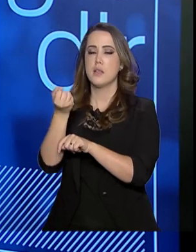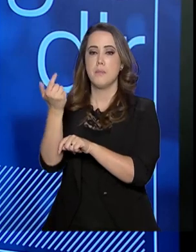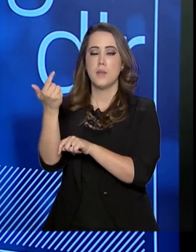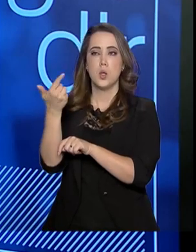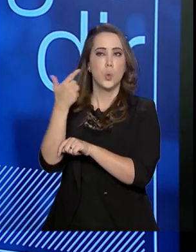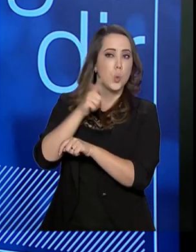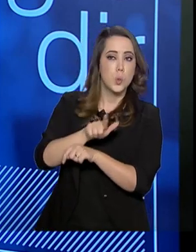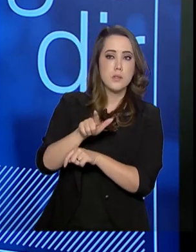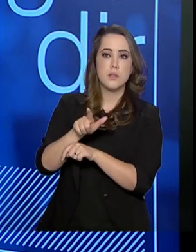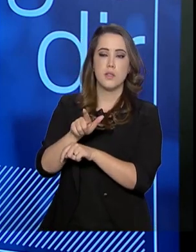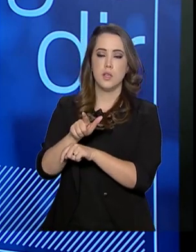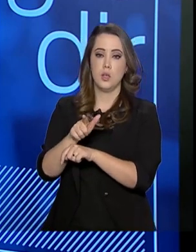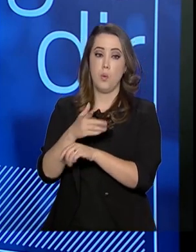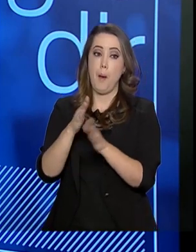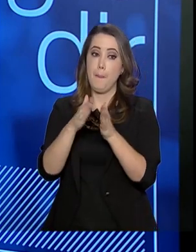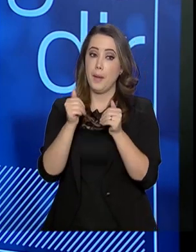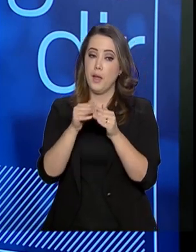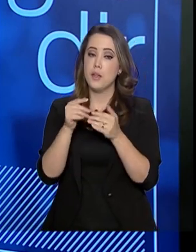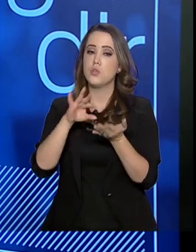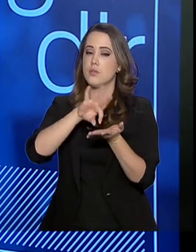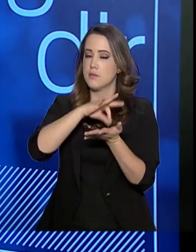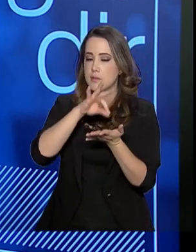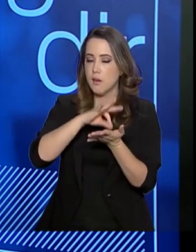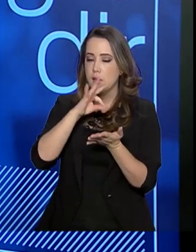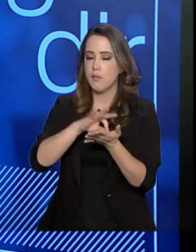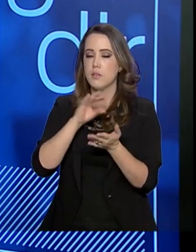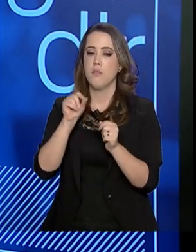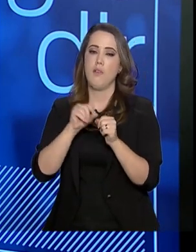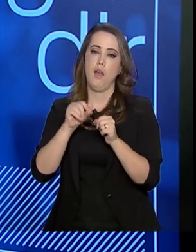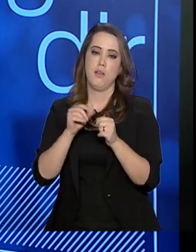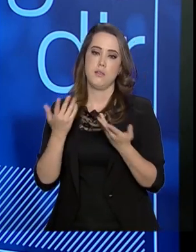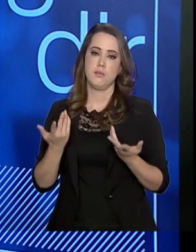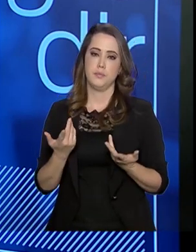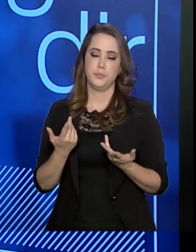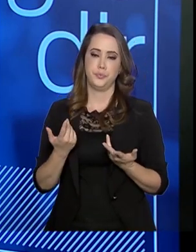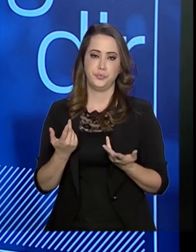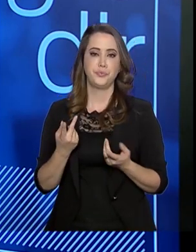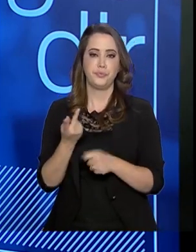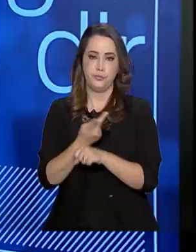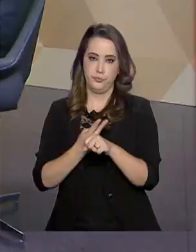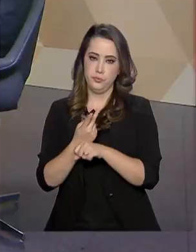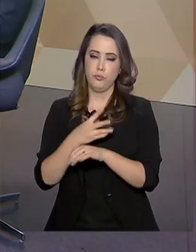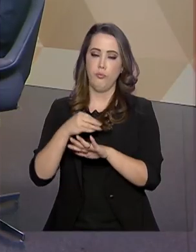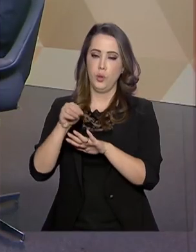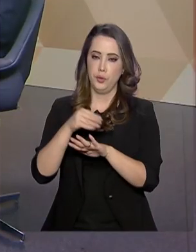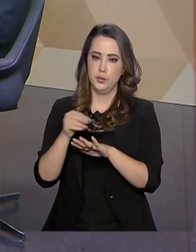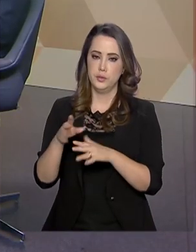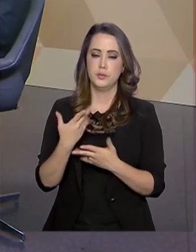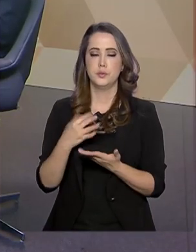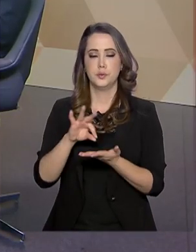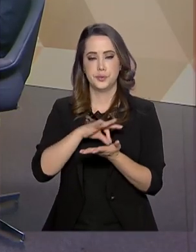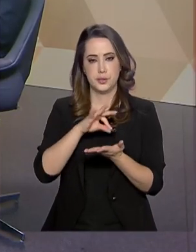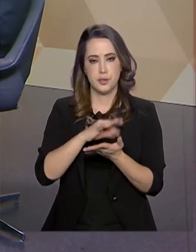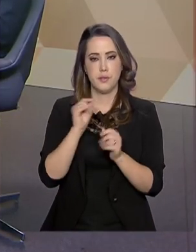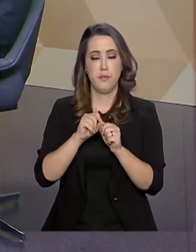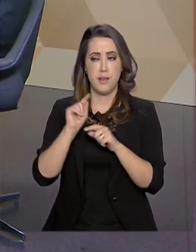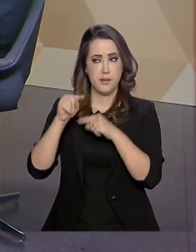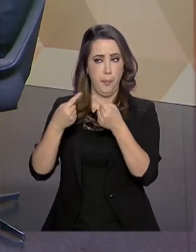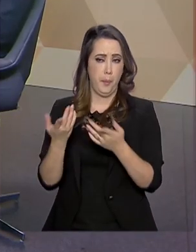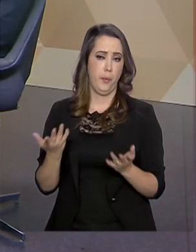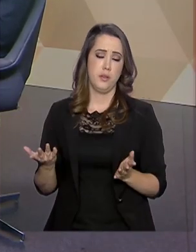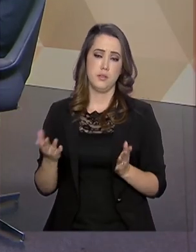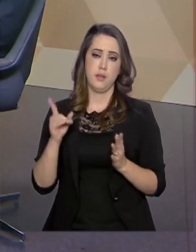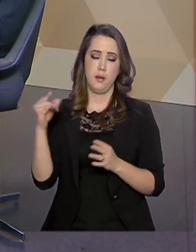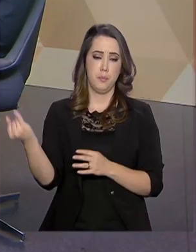bloqueado no primeiro mês, não suspenso, bloqueado, ela vai recorrer, ela vai buscar a informação e vai buscar se cadastrar. Então, isso é